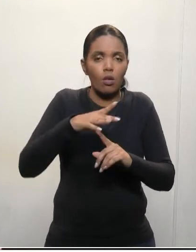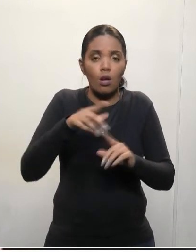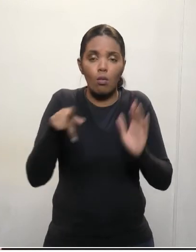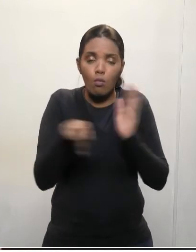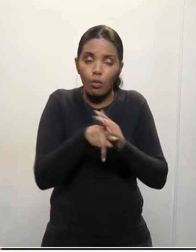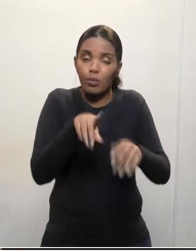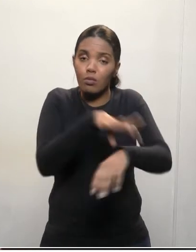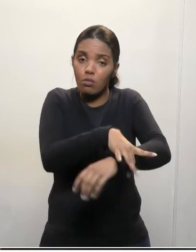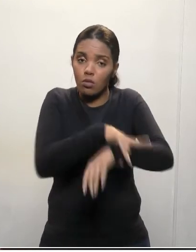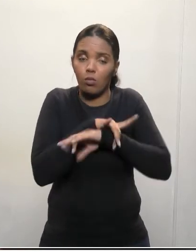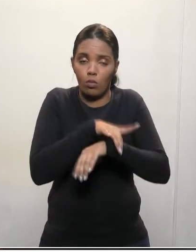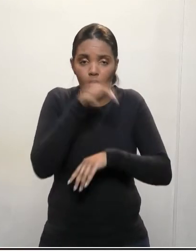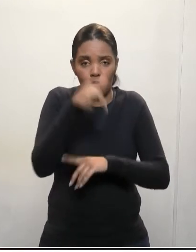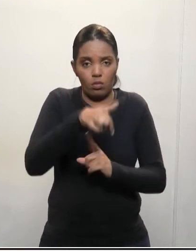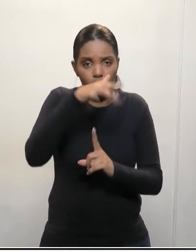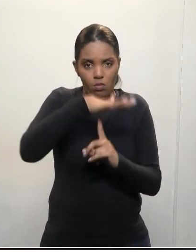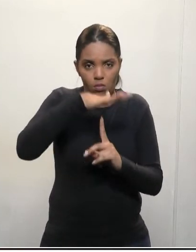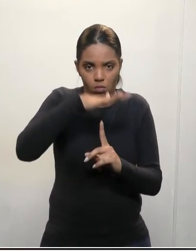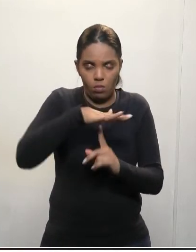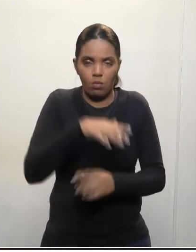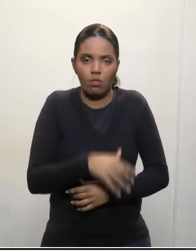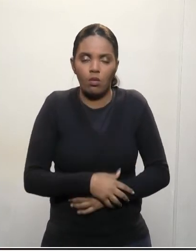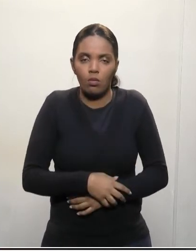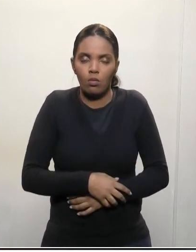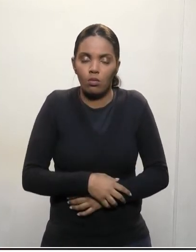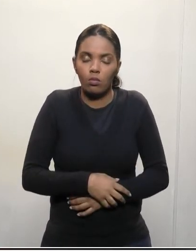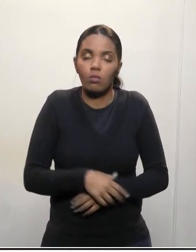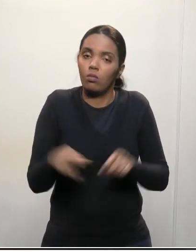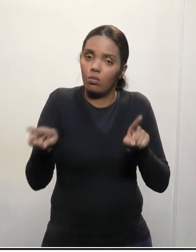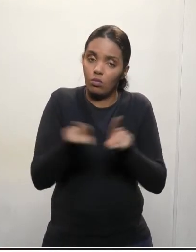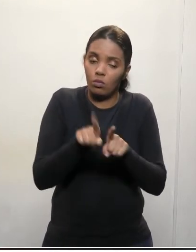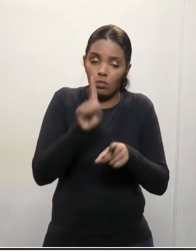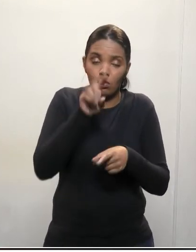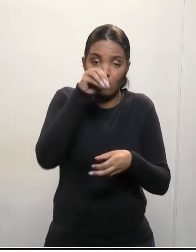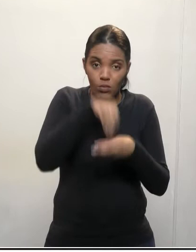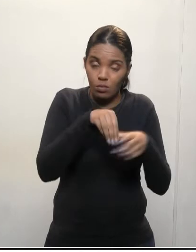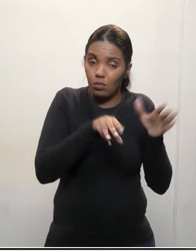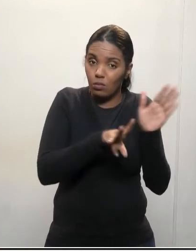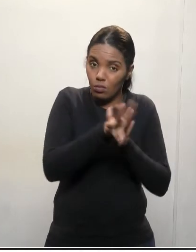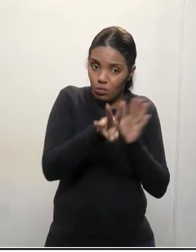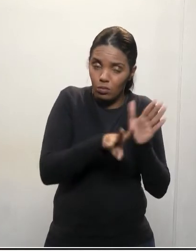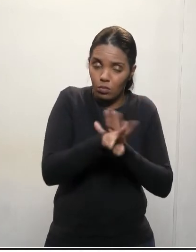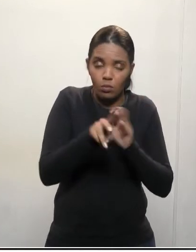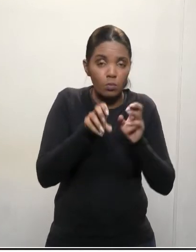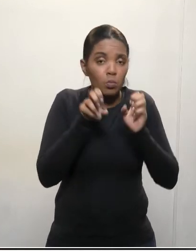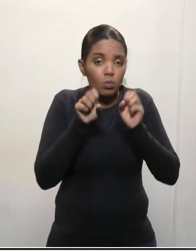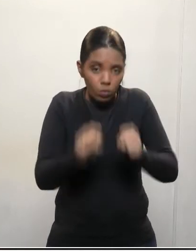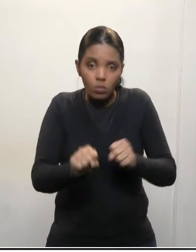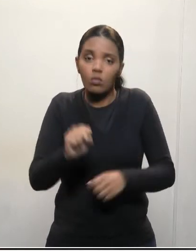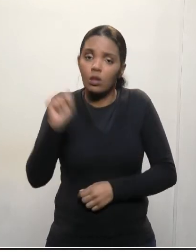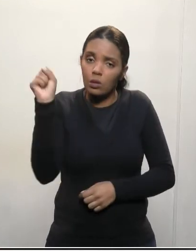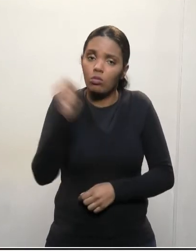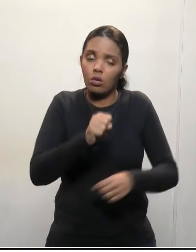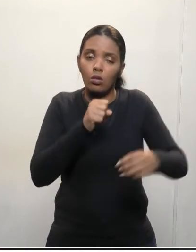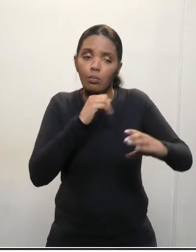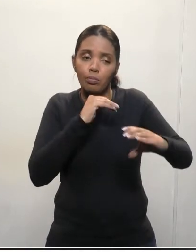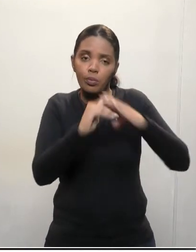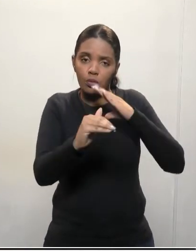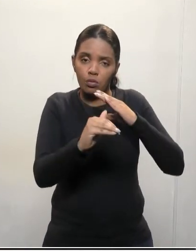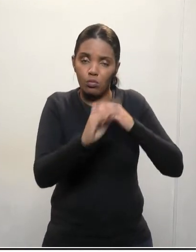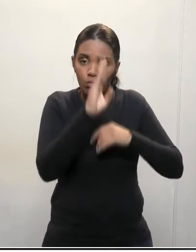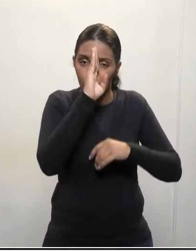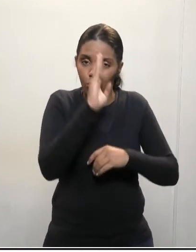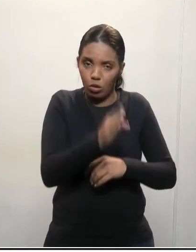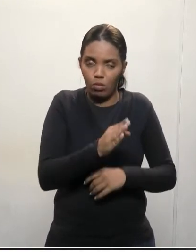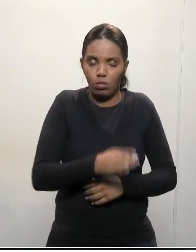de segurança do nosso estado do Paraná, e através, então, desse WhatsApp, ela vai poder, sim, encaminhar essa mensagem, essa mensagem